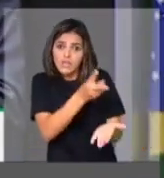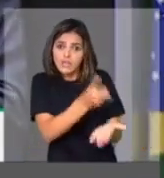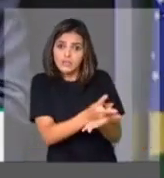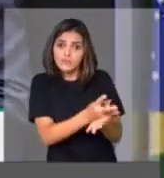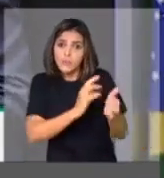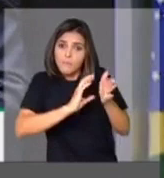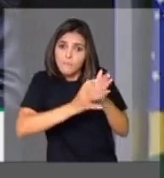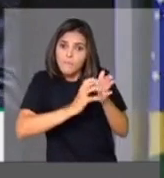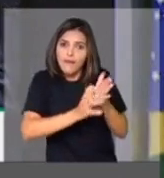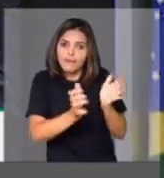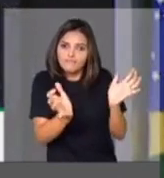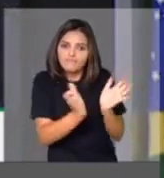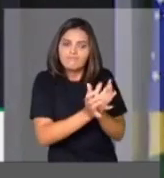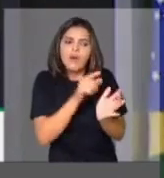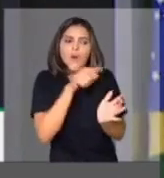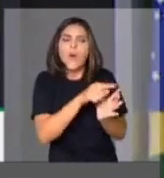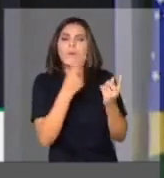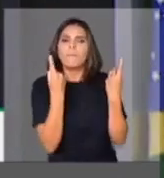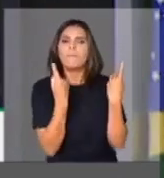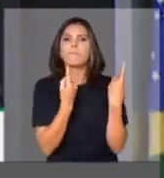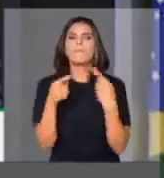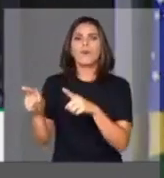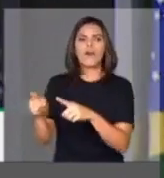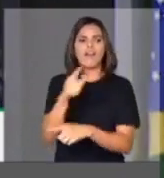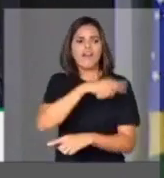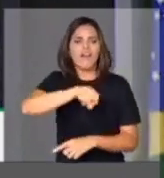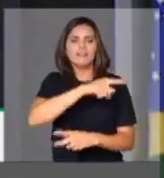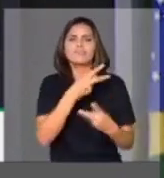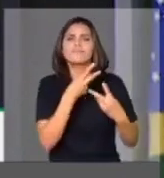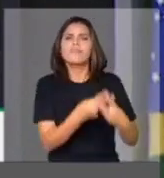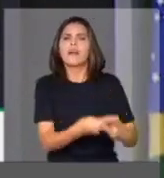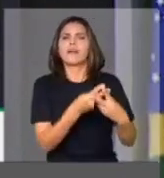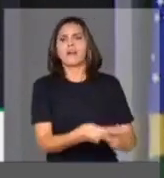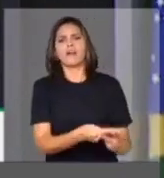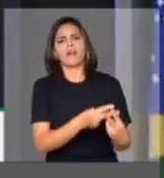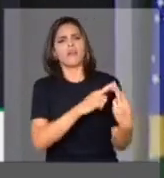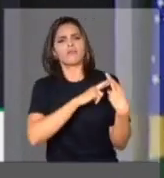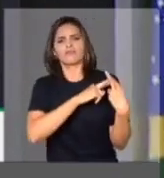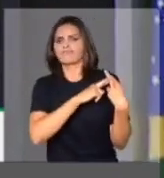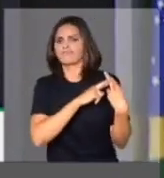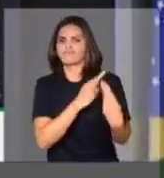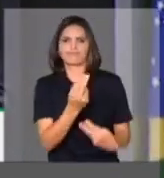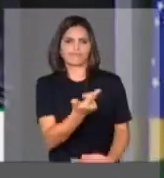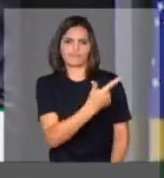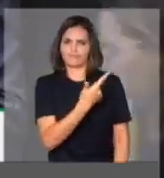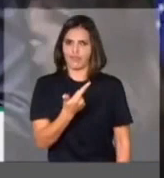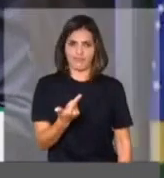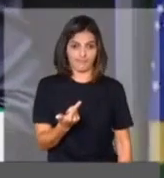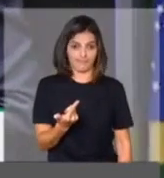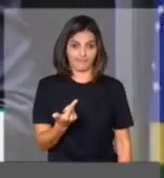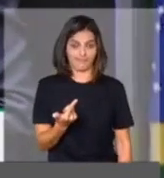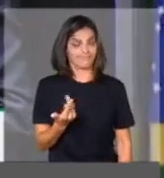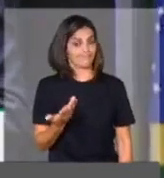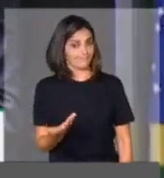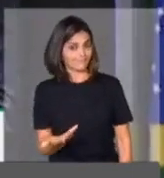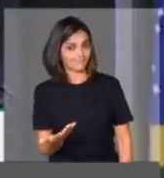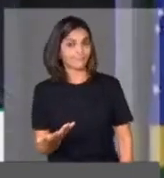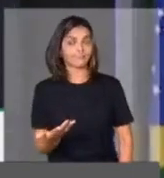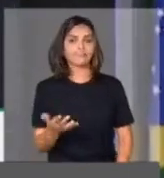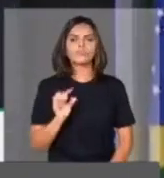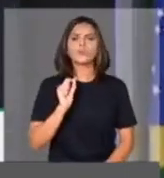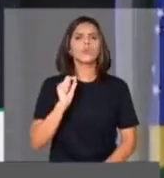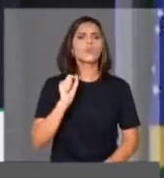de uma oposição que sequer tem paciência e responsabilidade. Entretanto, o realmente